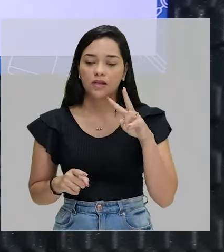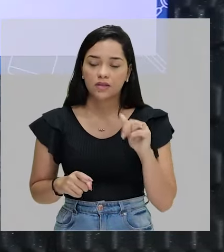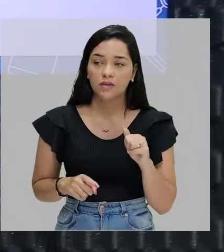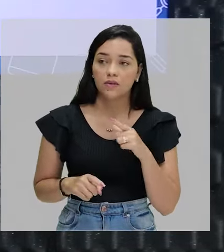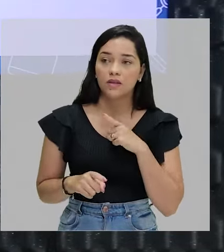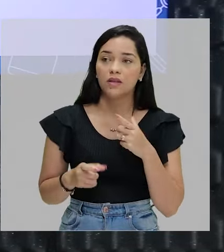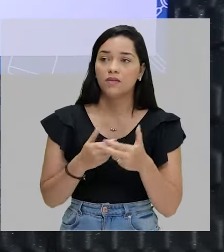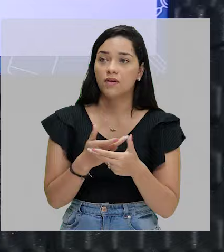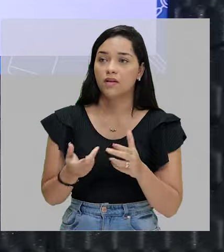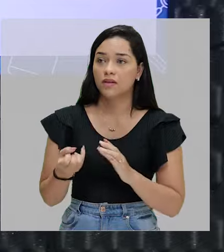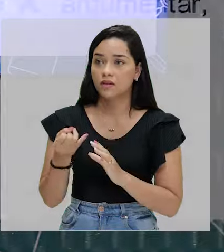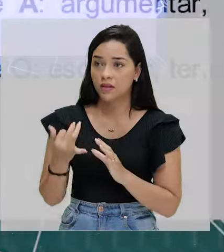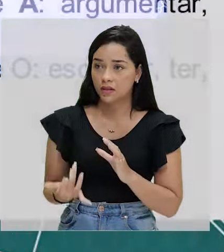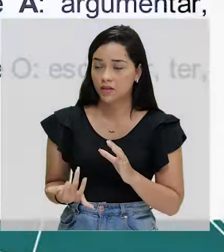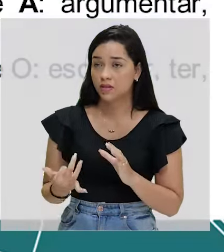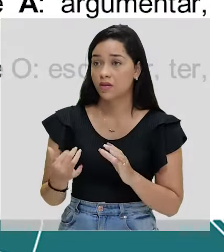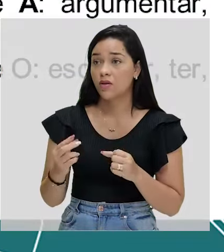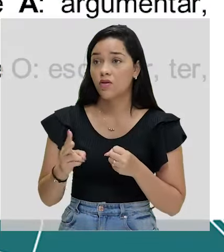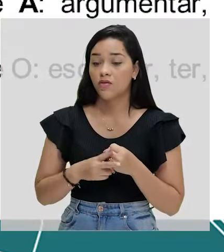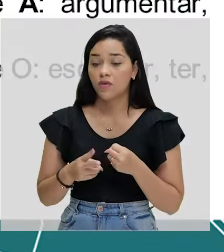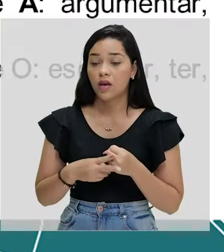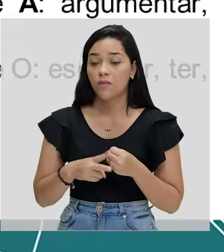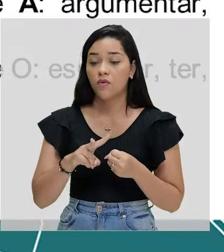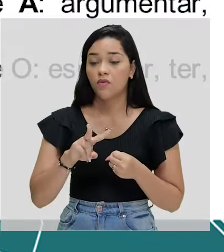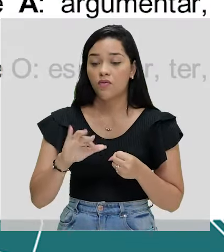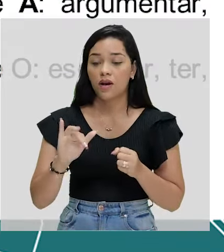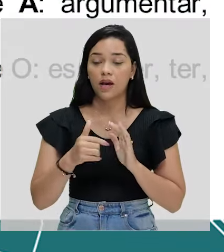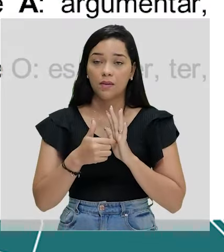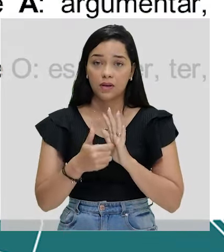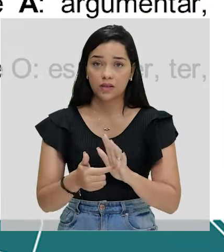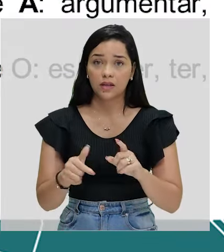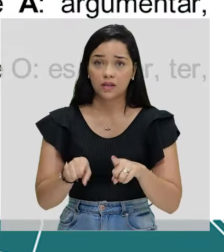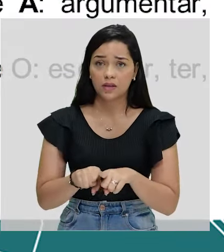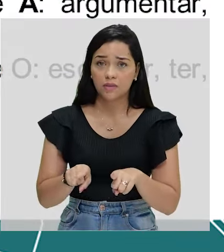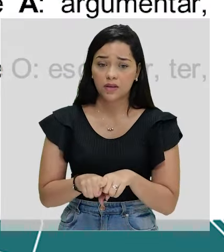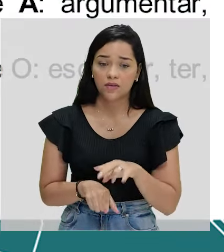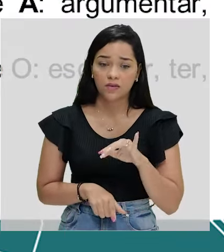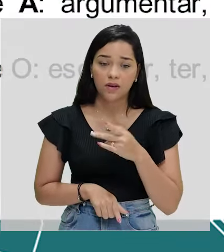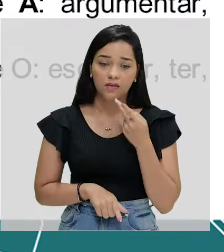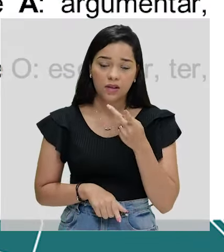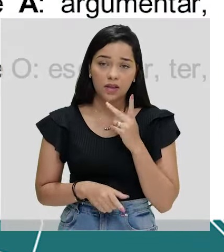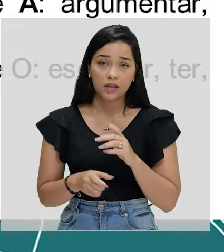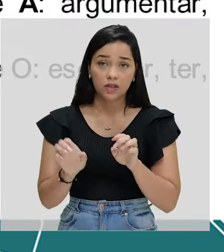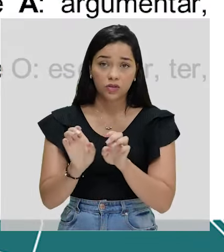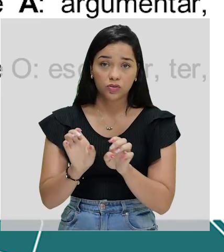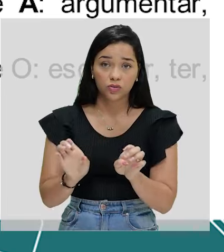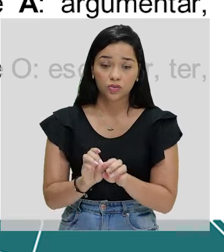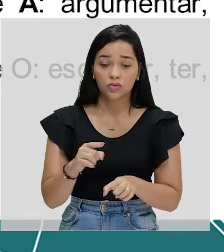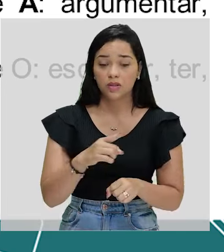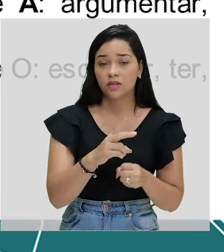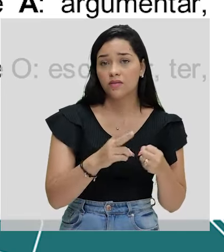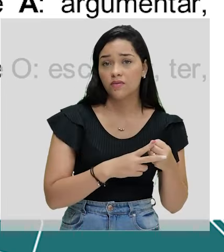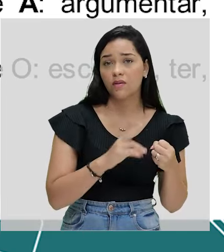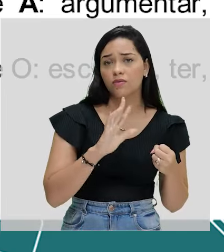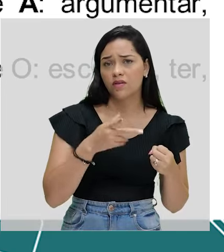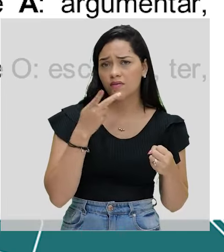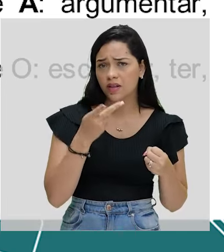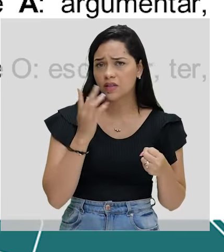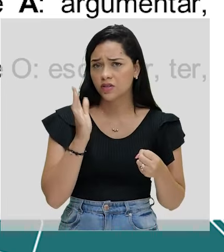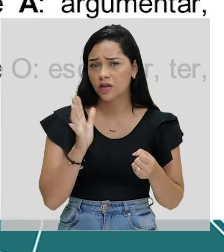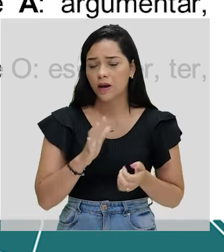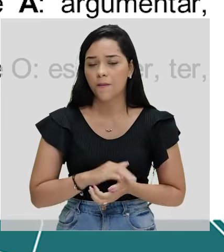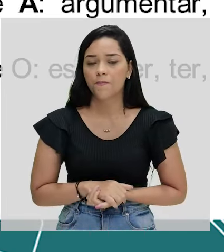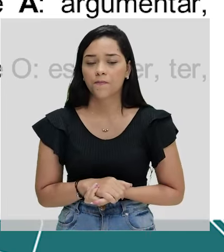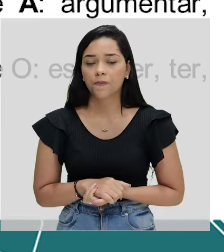aspectos onde o verbo vai se apresentar. Antes de mais nada, vamos falar da estrutura desse verbo. Eu falei de conjugação, né?